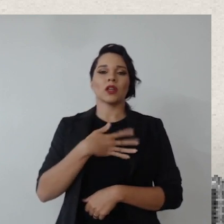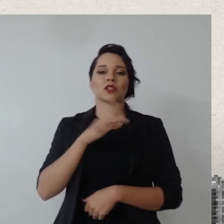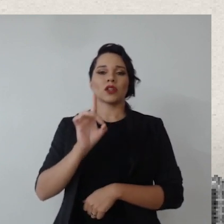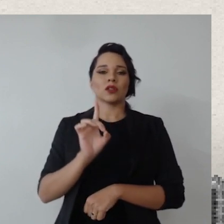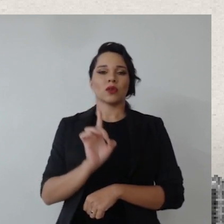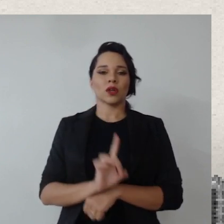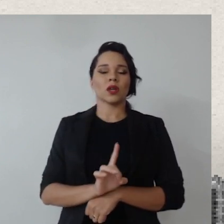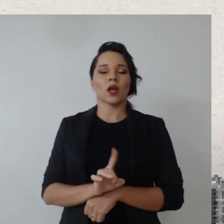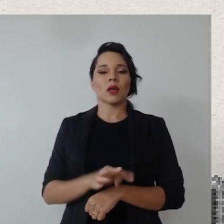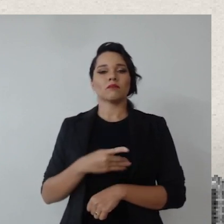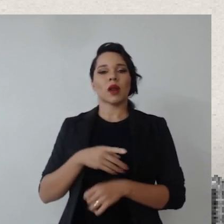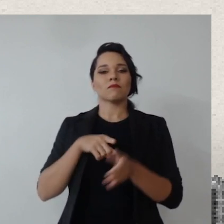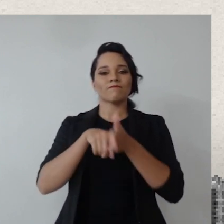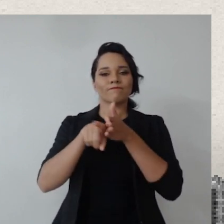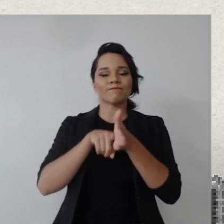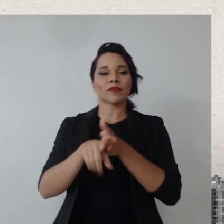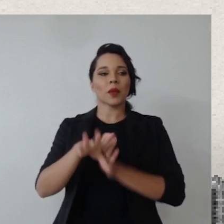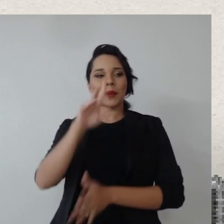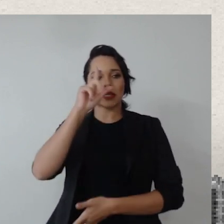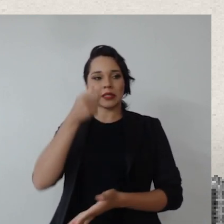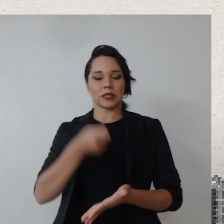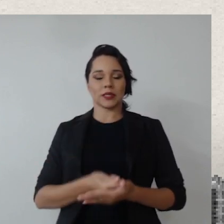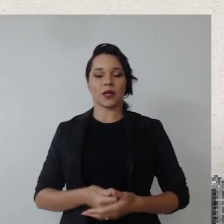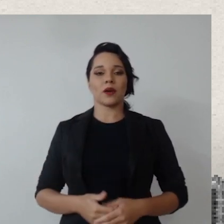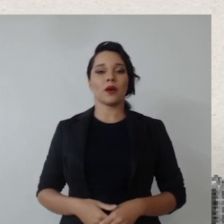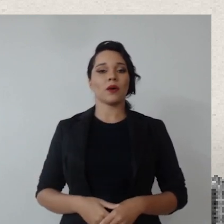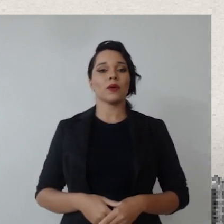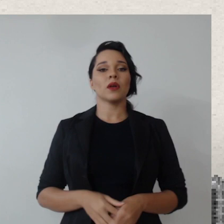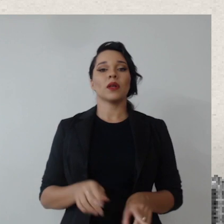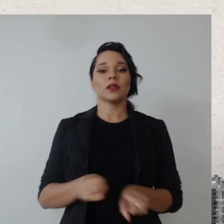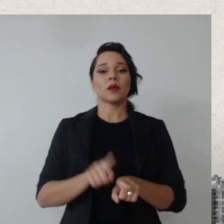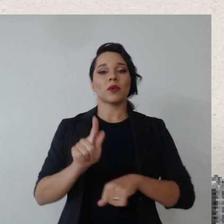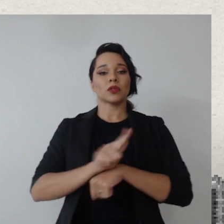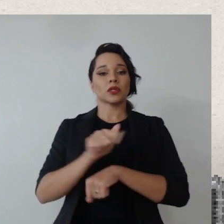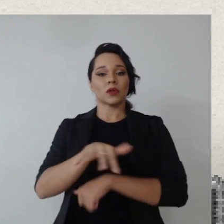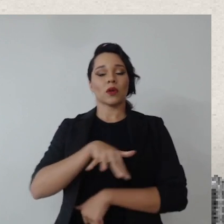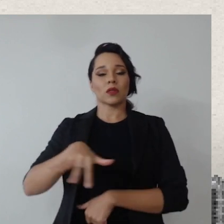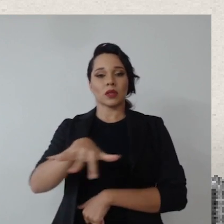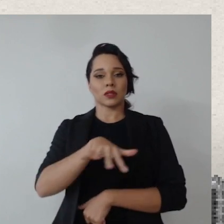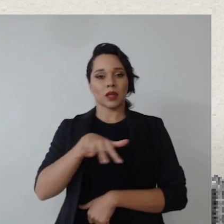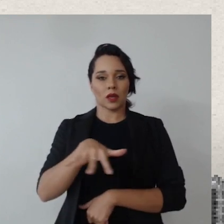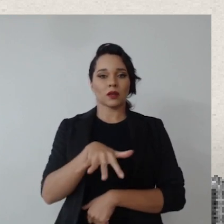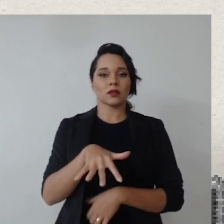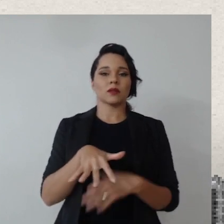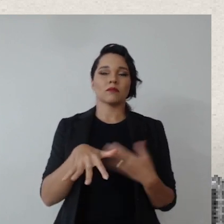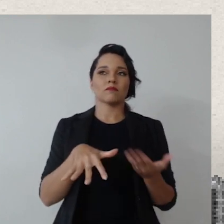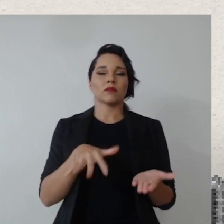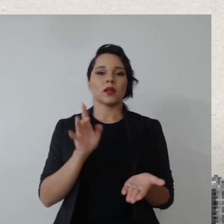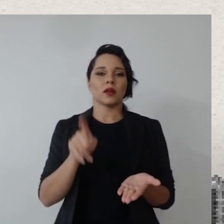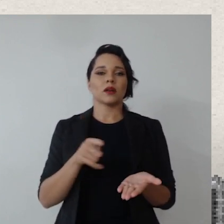vai à diretoria colegiada para apreciação, para decisão, e os gestores das áreas acabam